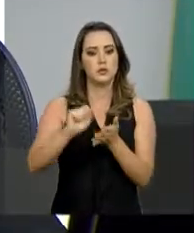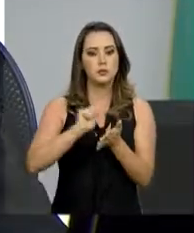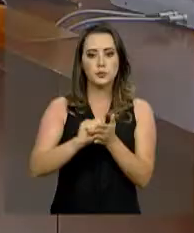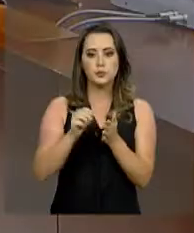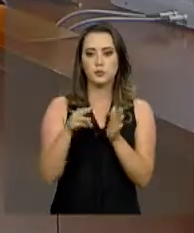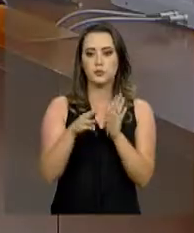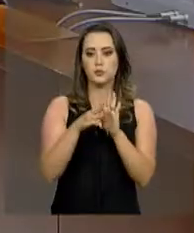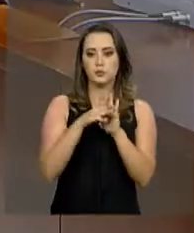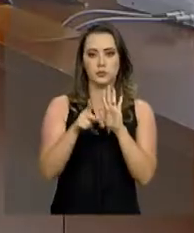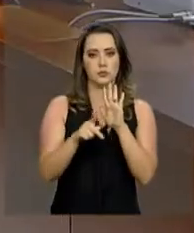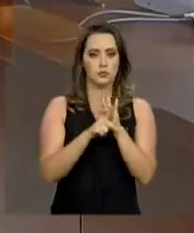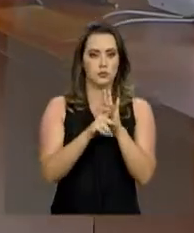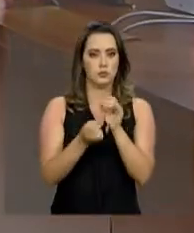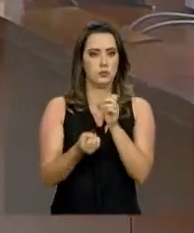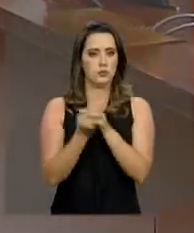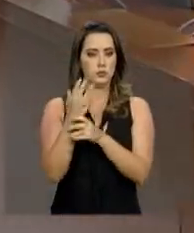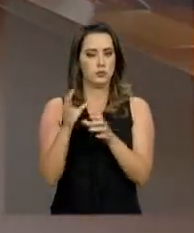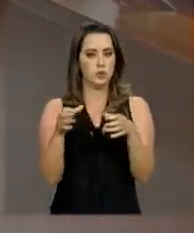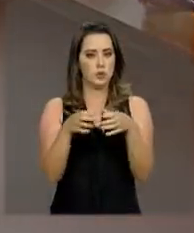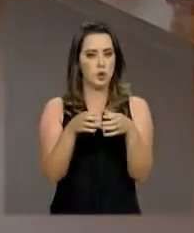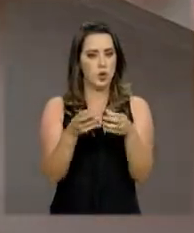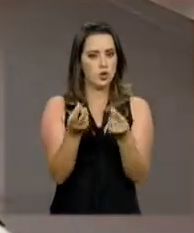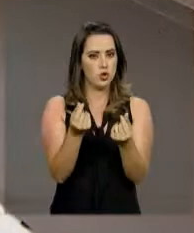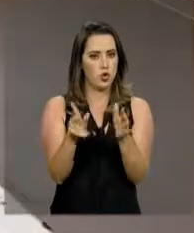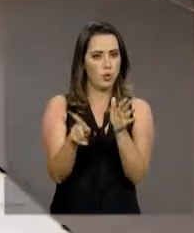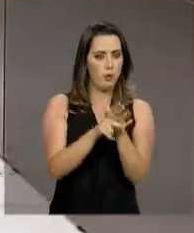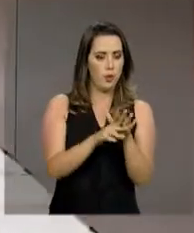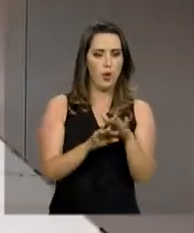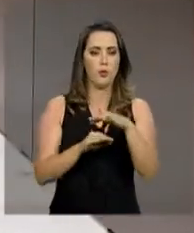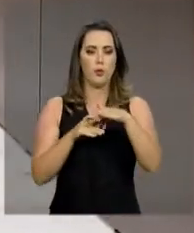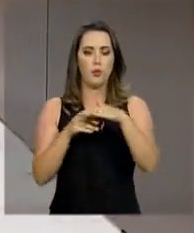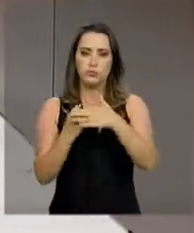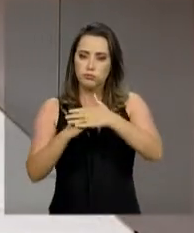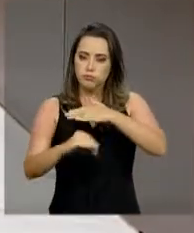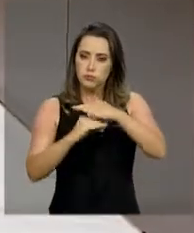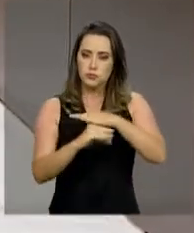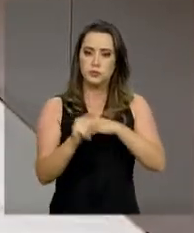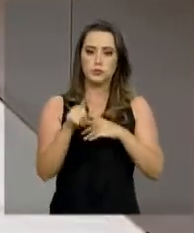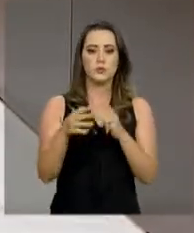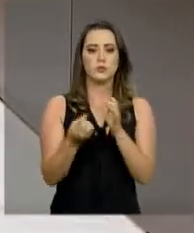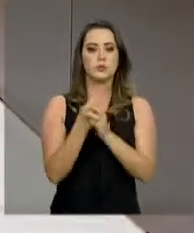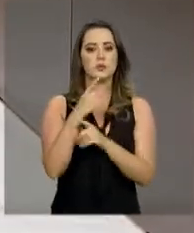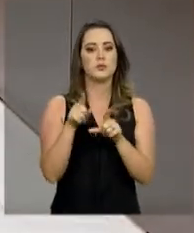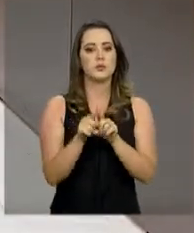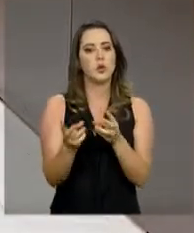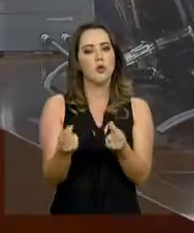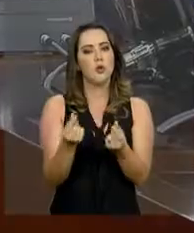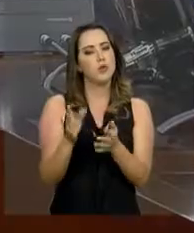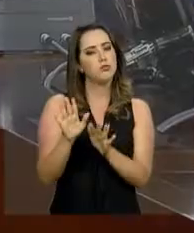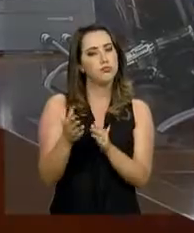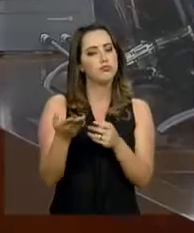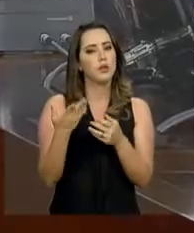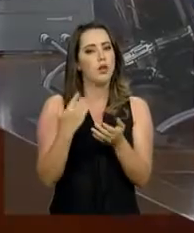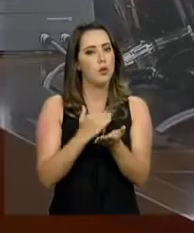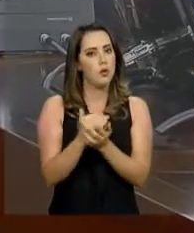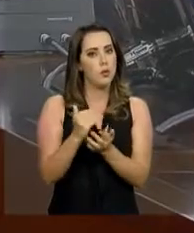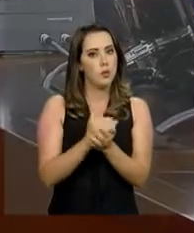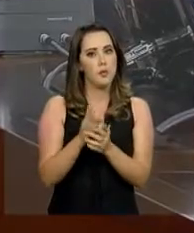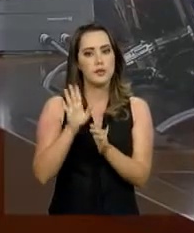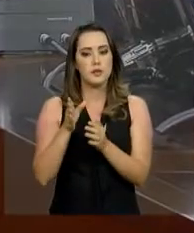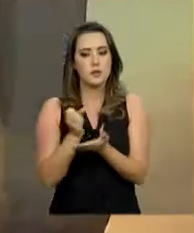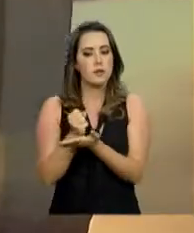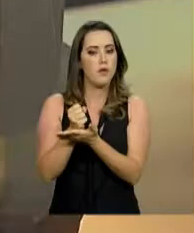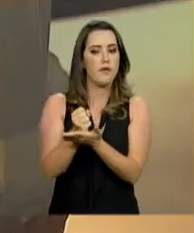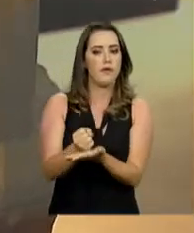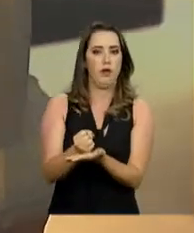medida provisória para a criação dos fundos patrimoniais. Esses fundos seriam formados por um valor inicial, geralmente uma